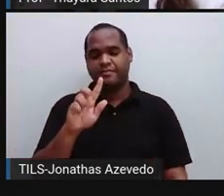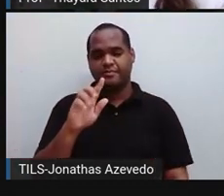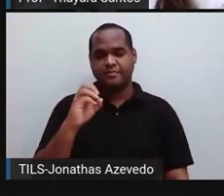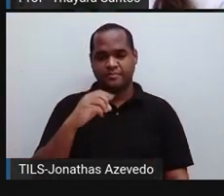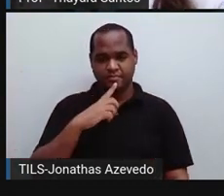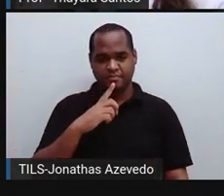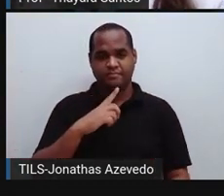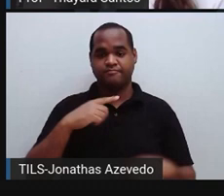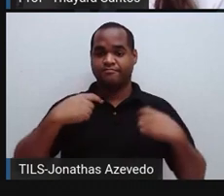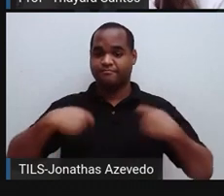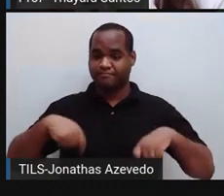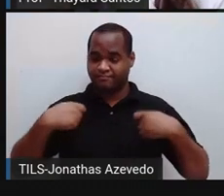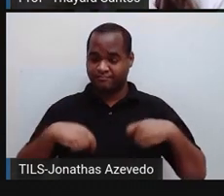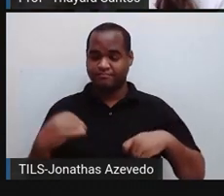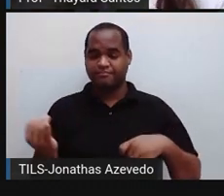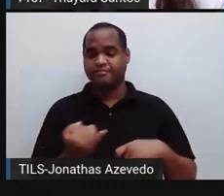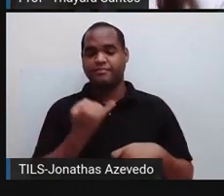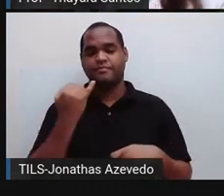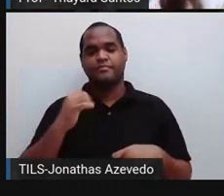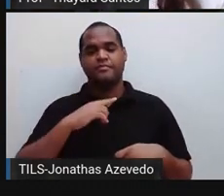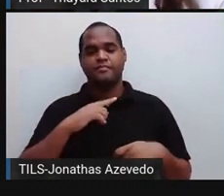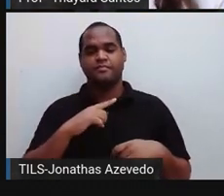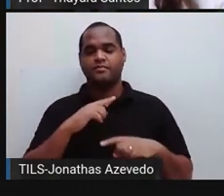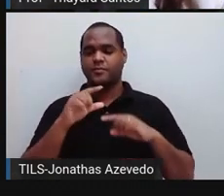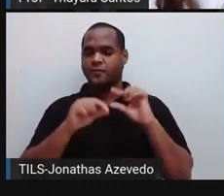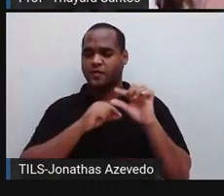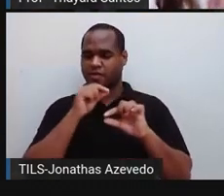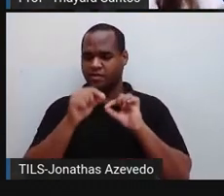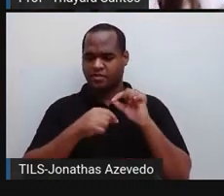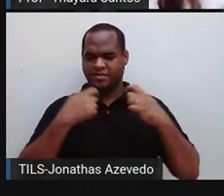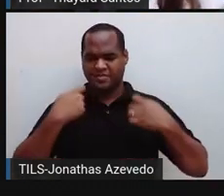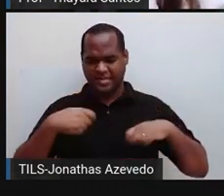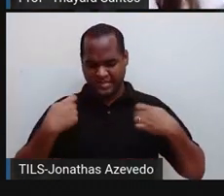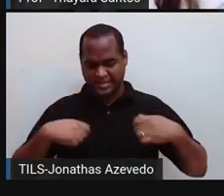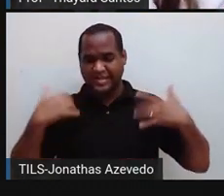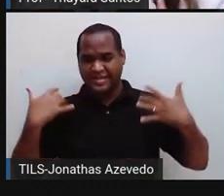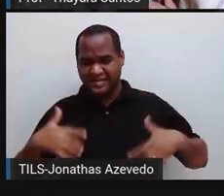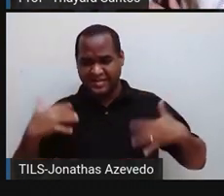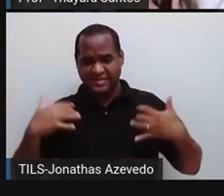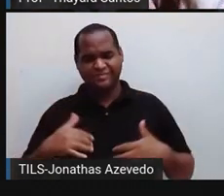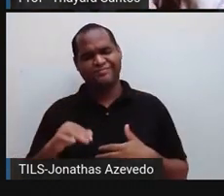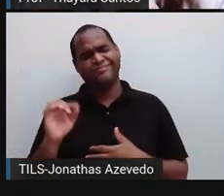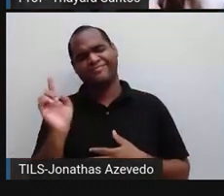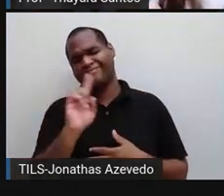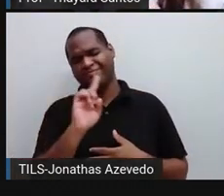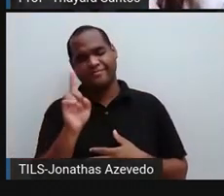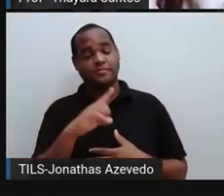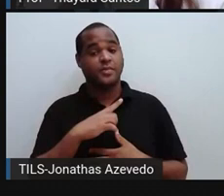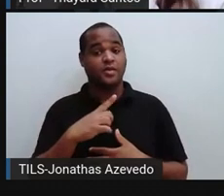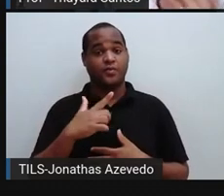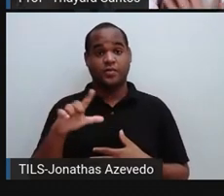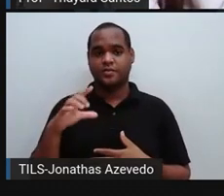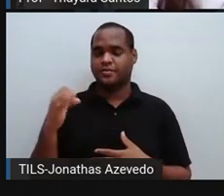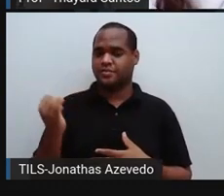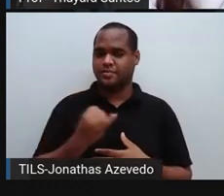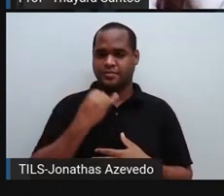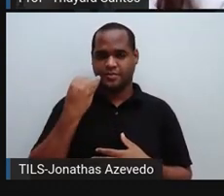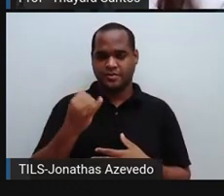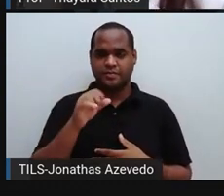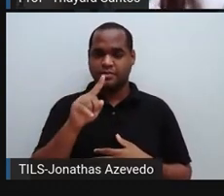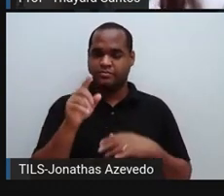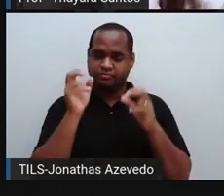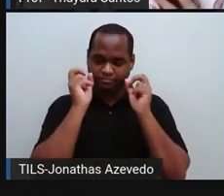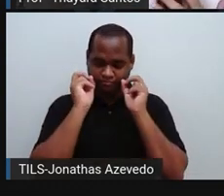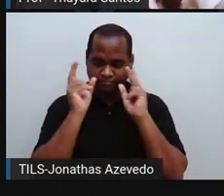a gente precisa ficar atento, sim, mas ainda não é preciso ninguém ficar desesperado. E tem uma outra coisa, fica aí um grande